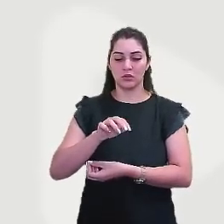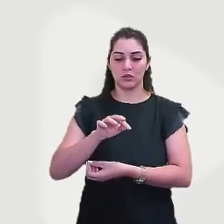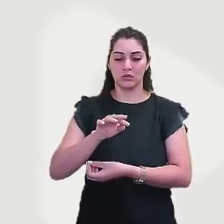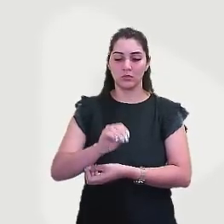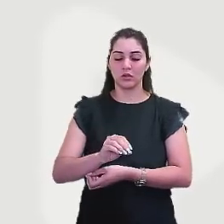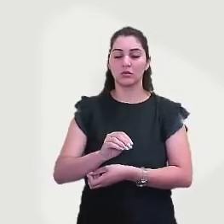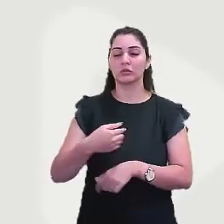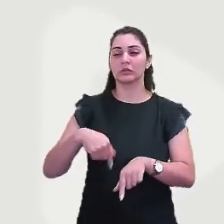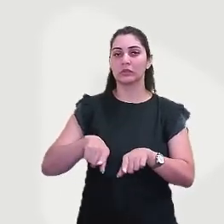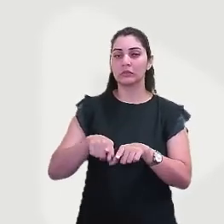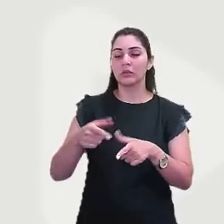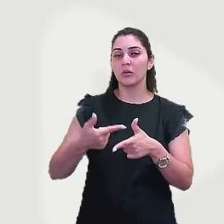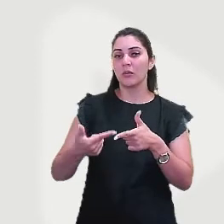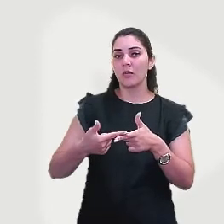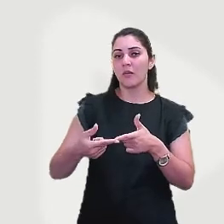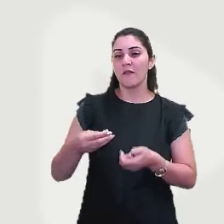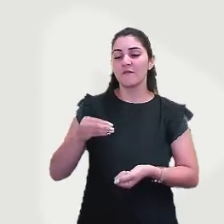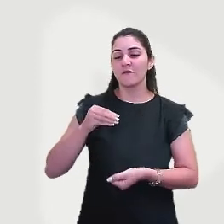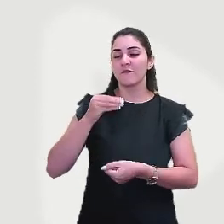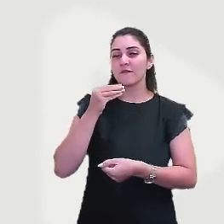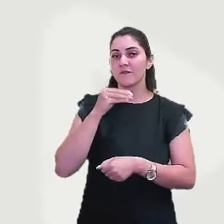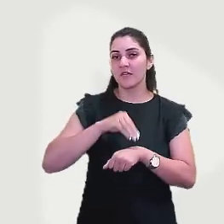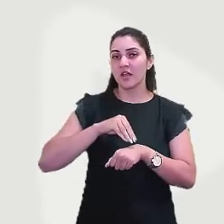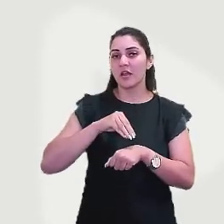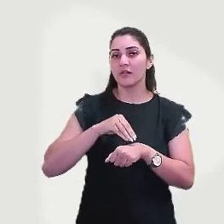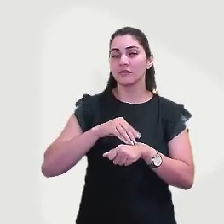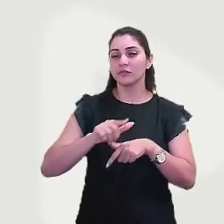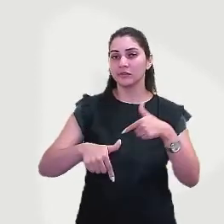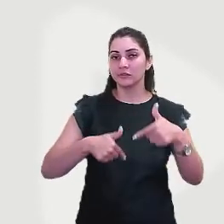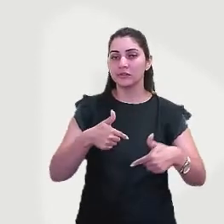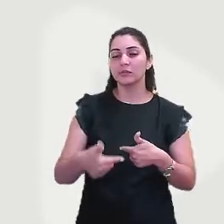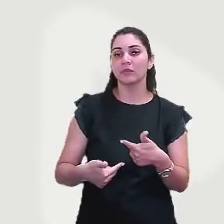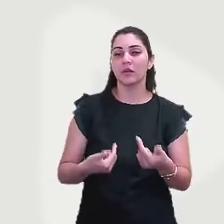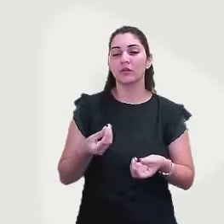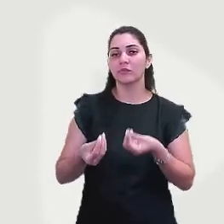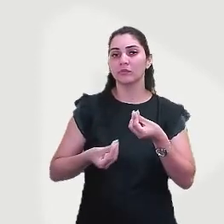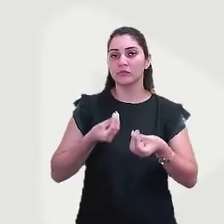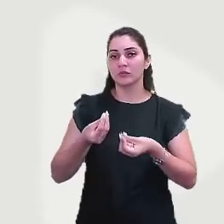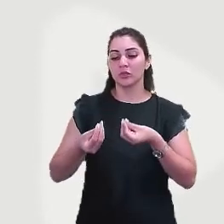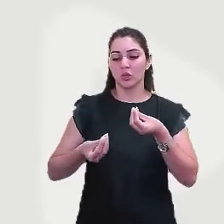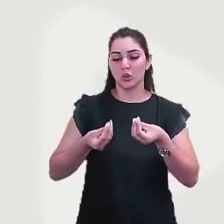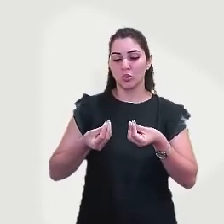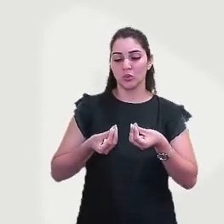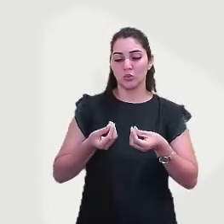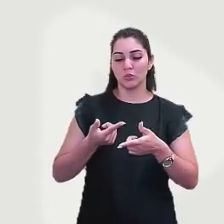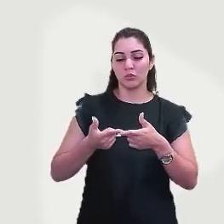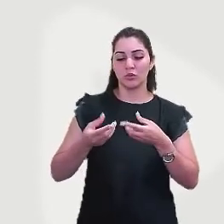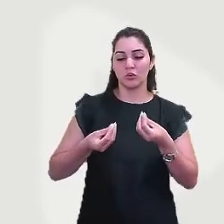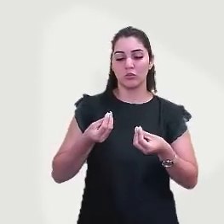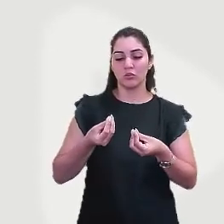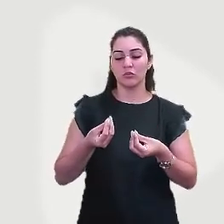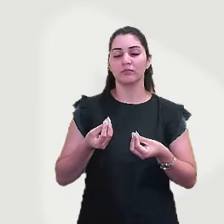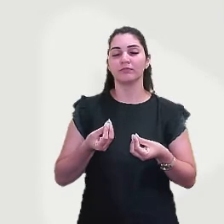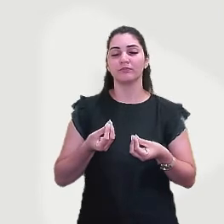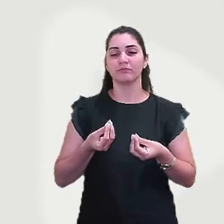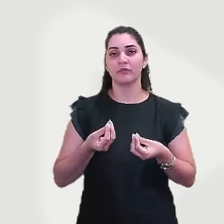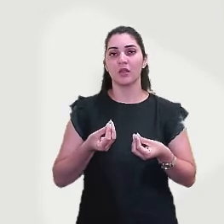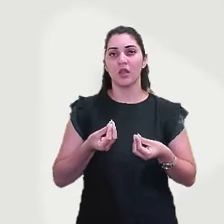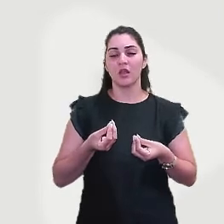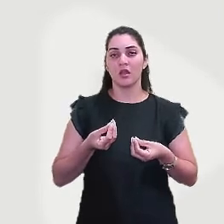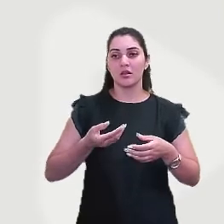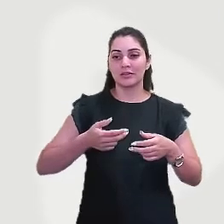problemas como o desemprego e o trabalho informal, problemas como uma mobilidade urbana deficiente.